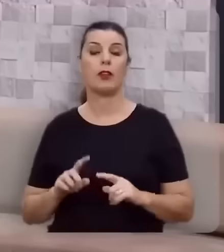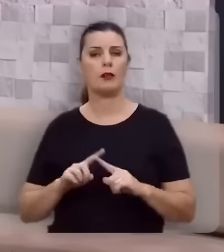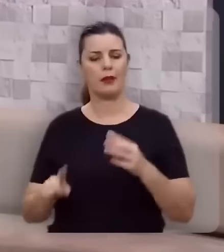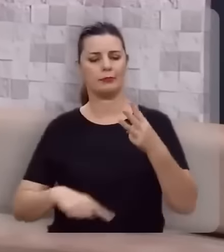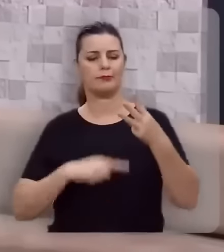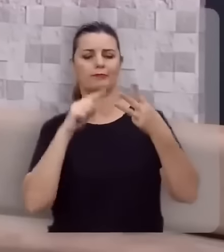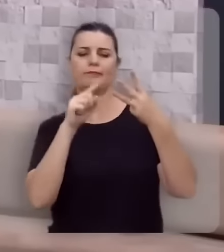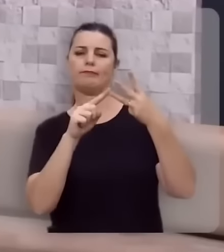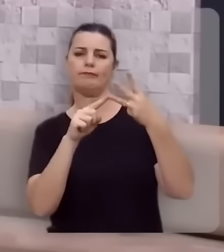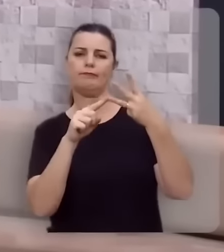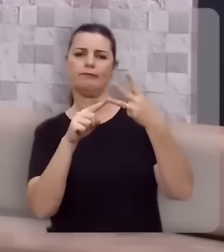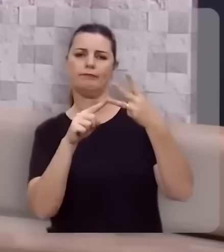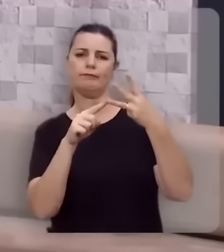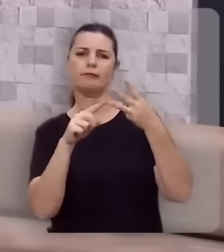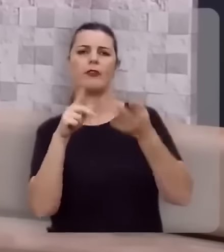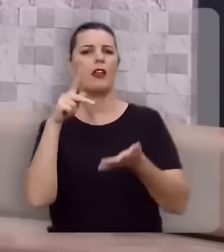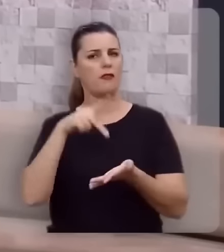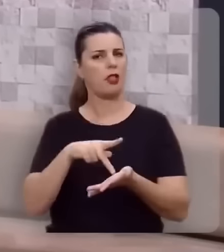Mas é uma terceira verdade.